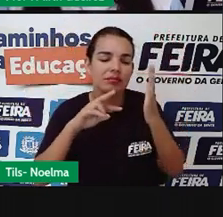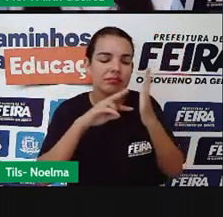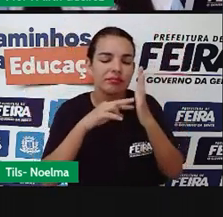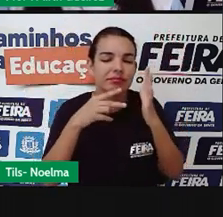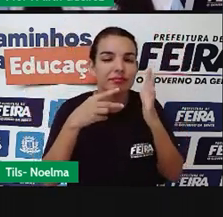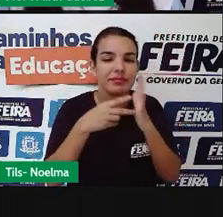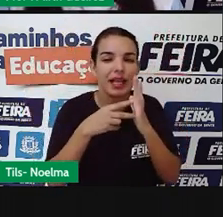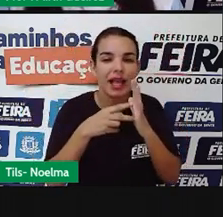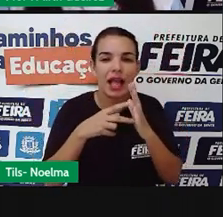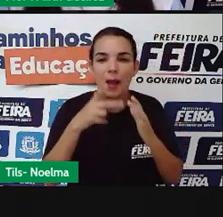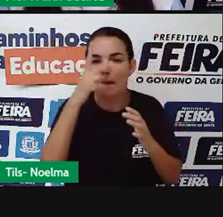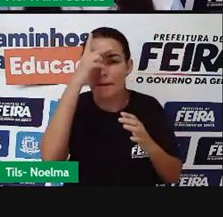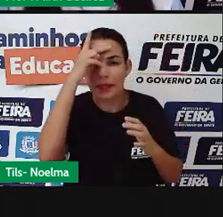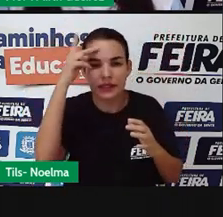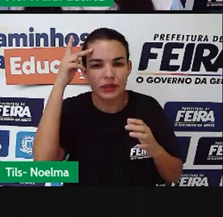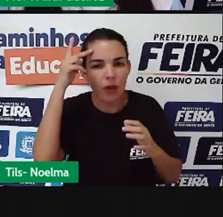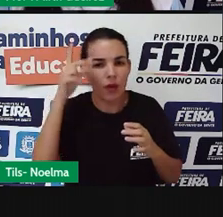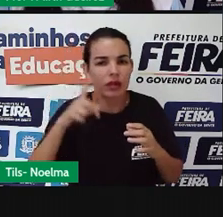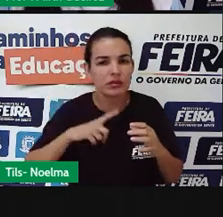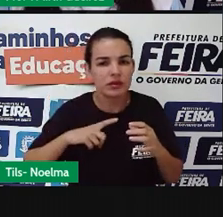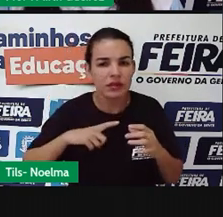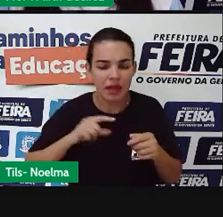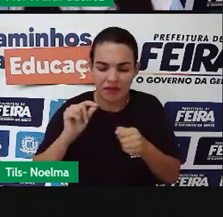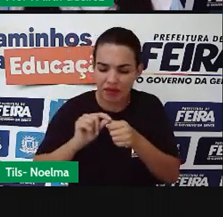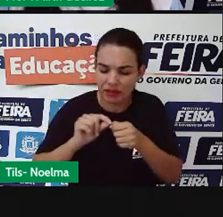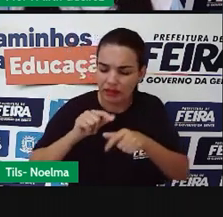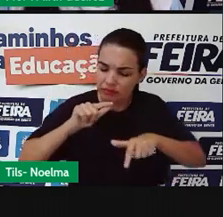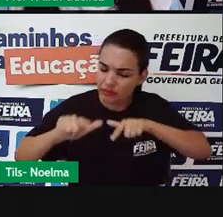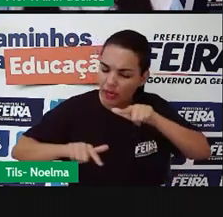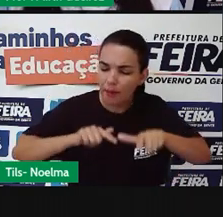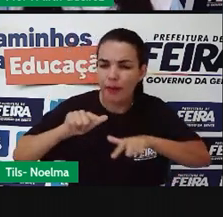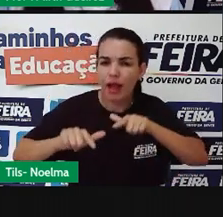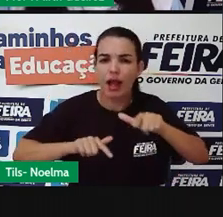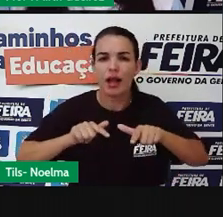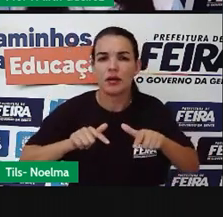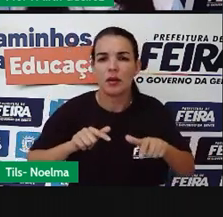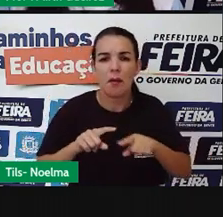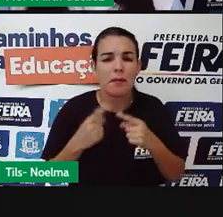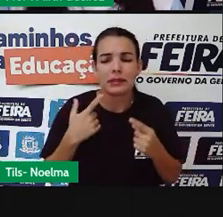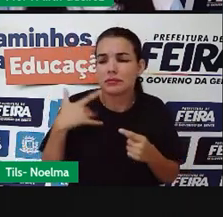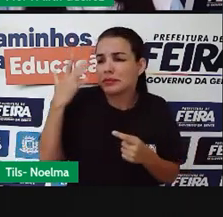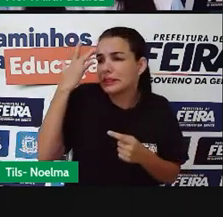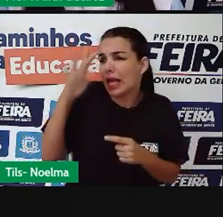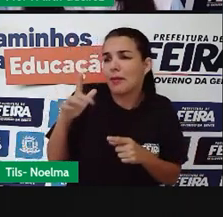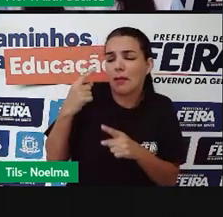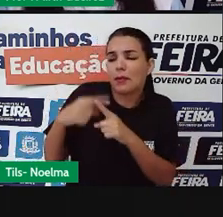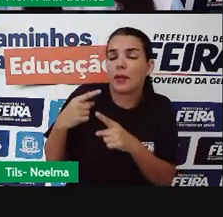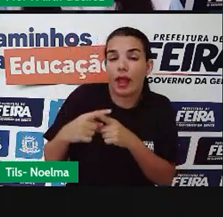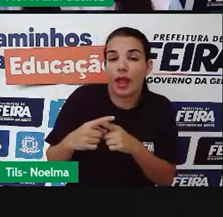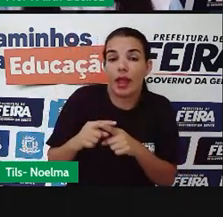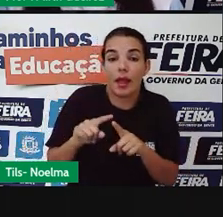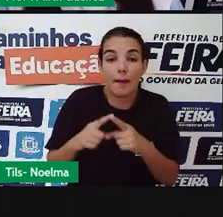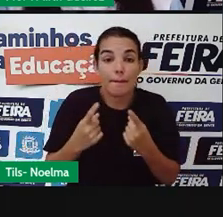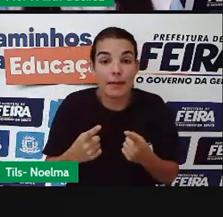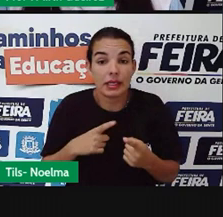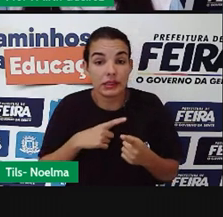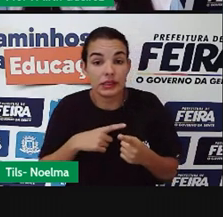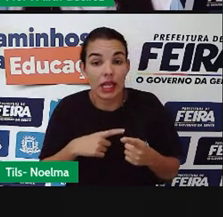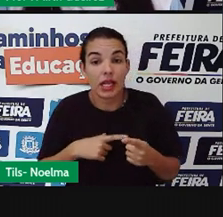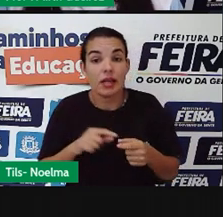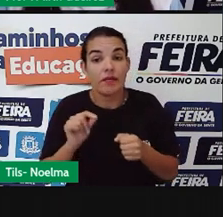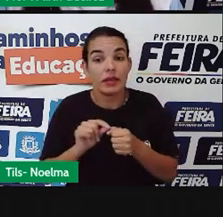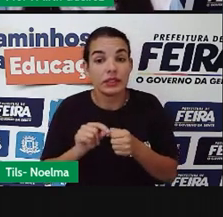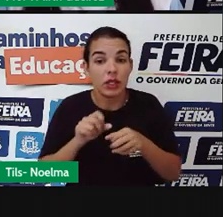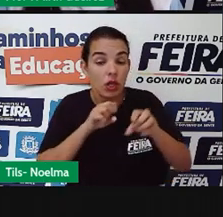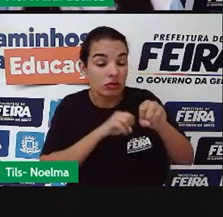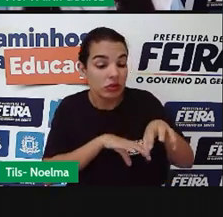sem pensamento crítico. Muitas vezes fazem coisas sem sentido ou sem entender o porquê. No começo da história, quando o pequeno